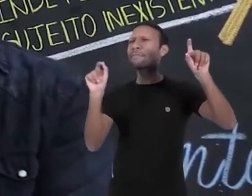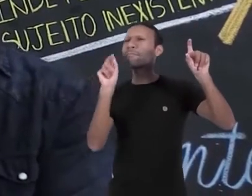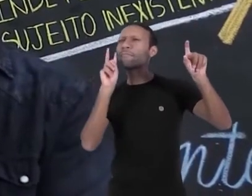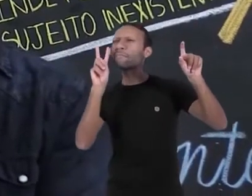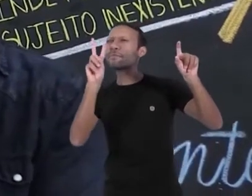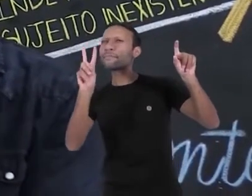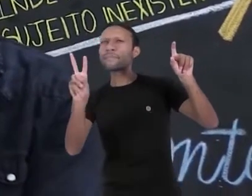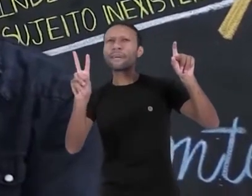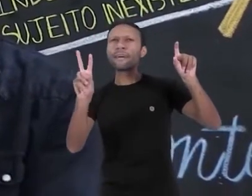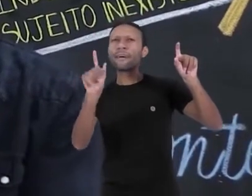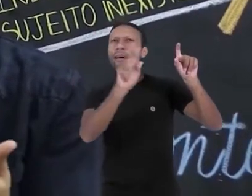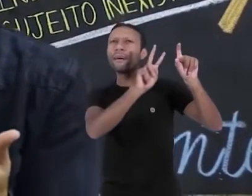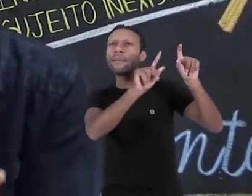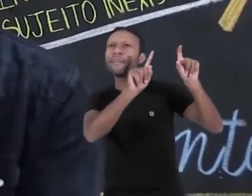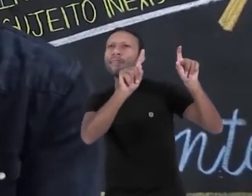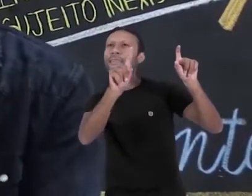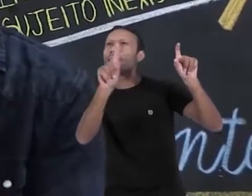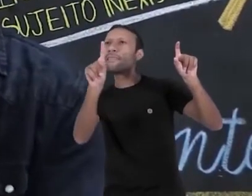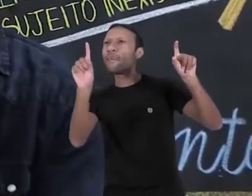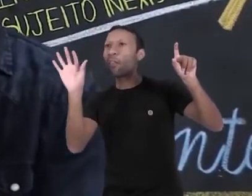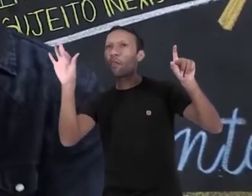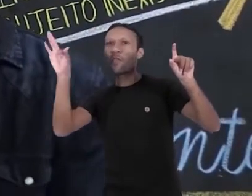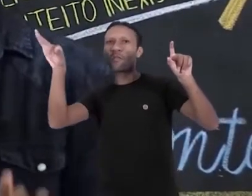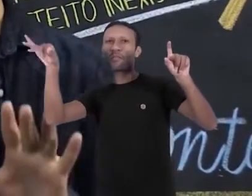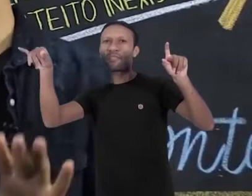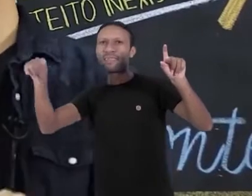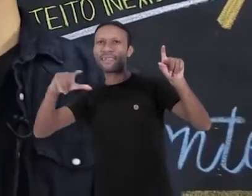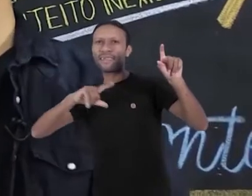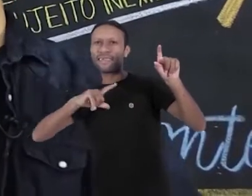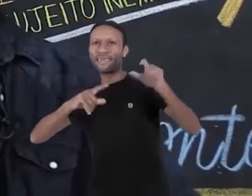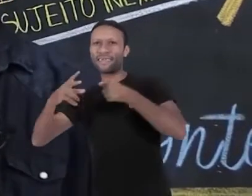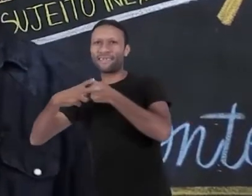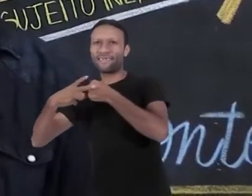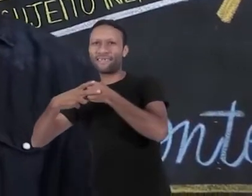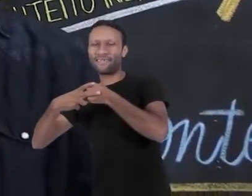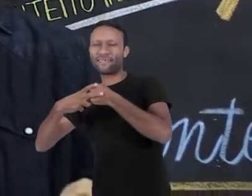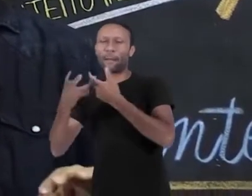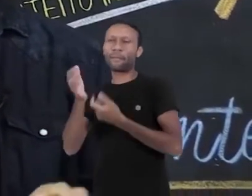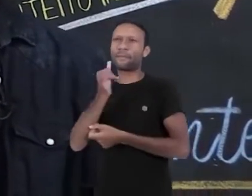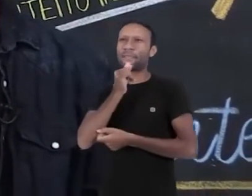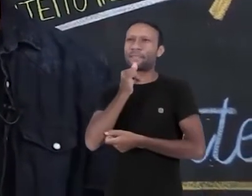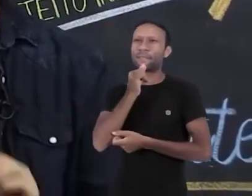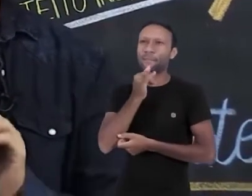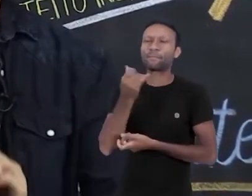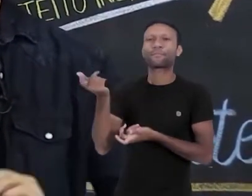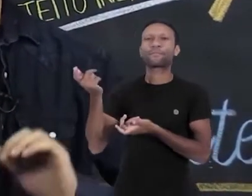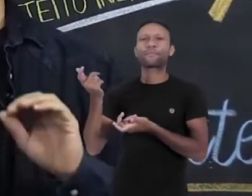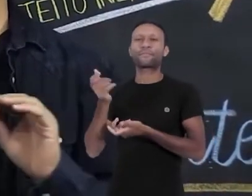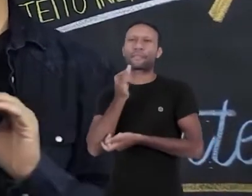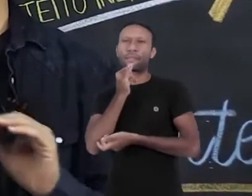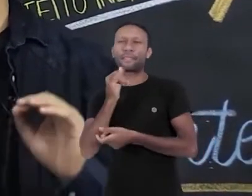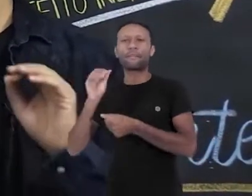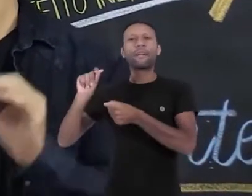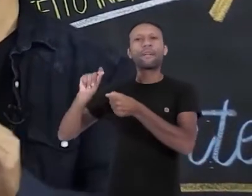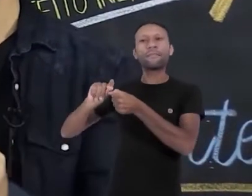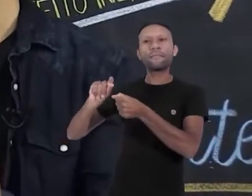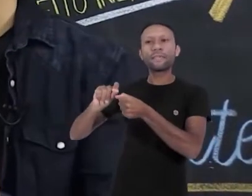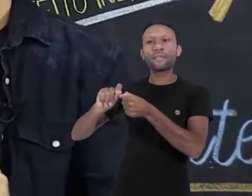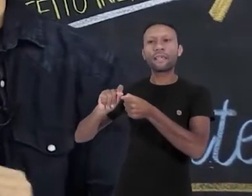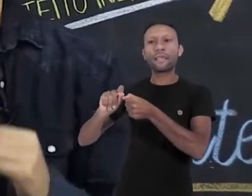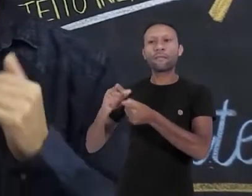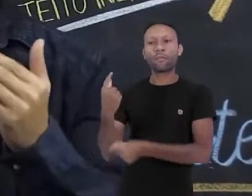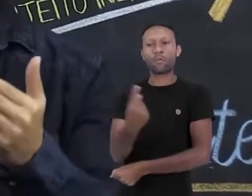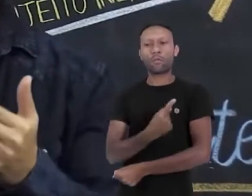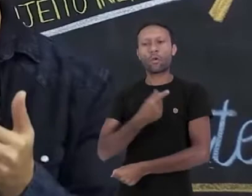chamado desinência, que é a terminação de um verbo. Construções do tipo Fizemos o nosso melhor.